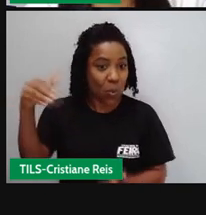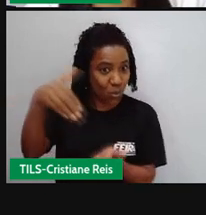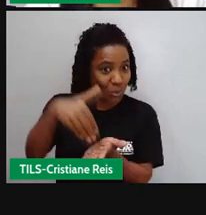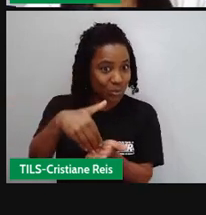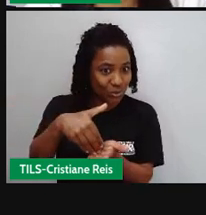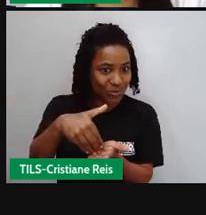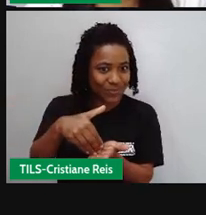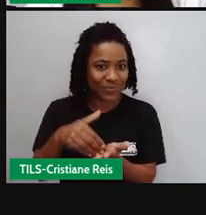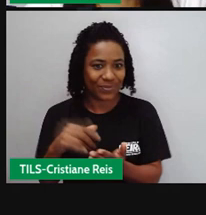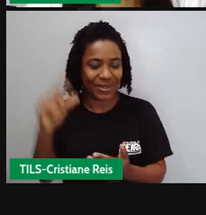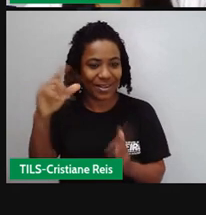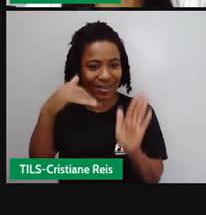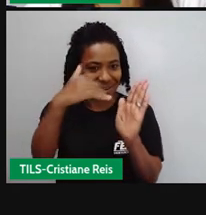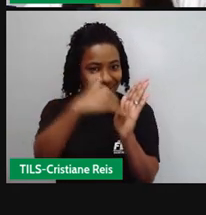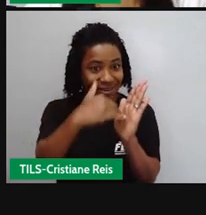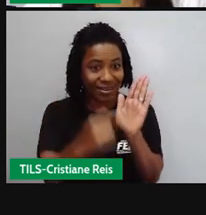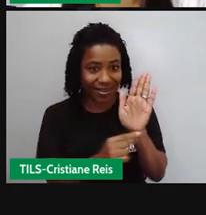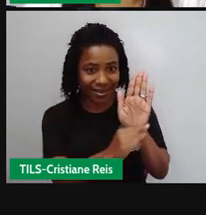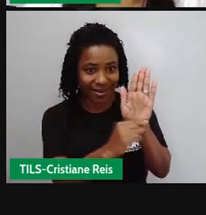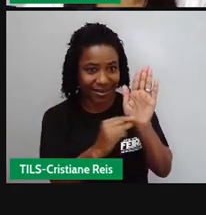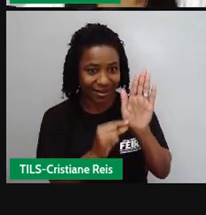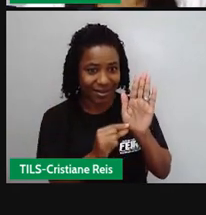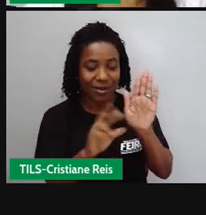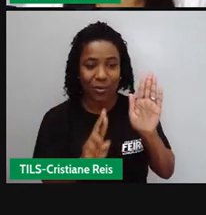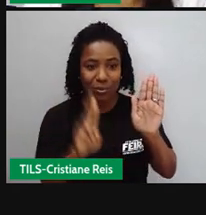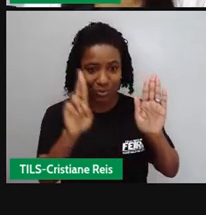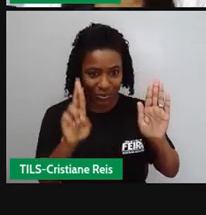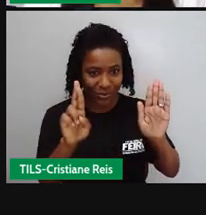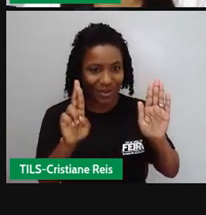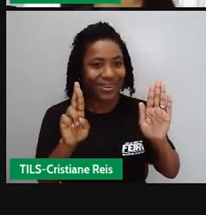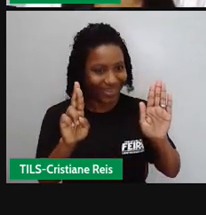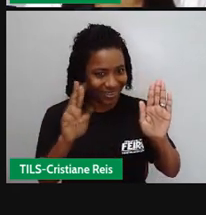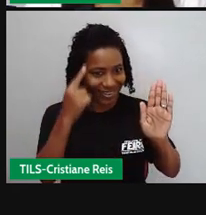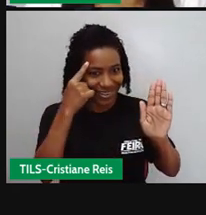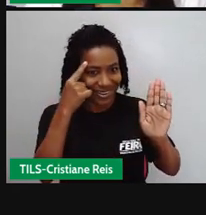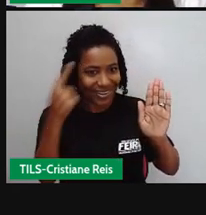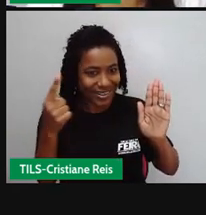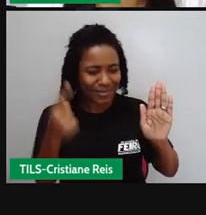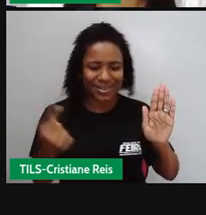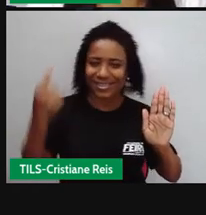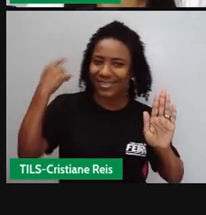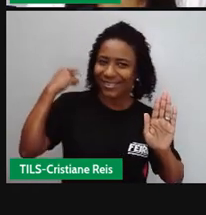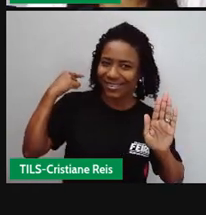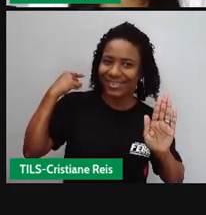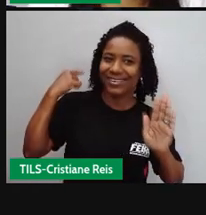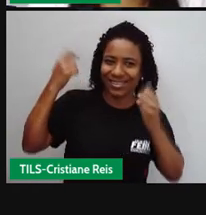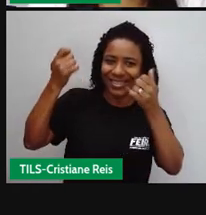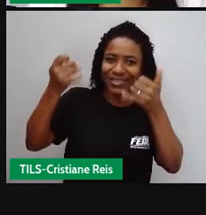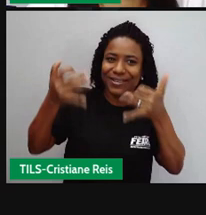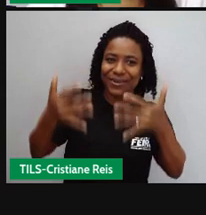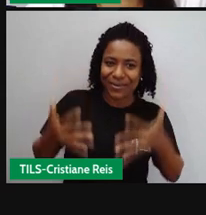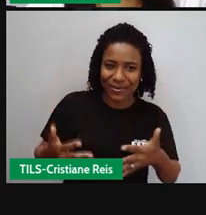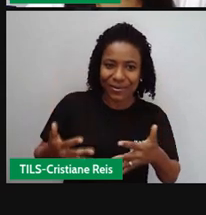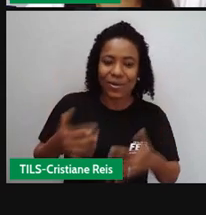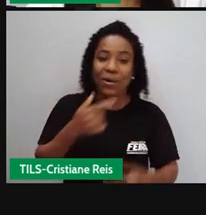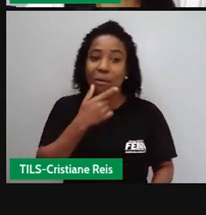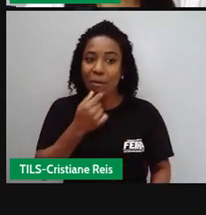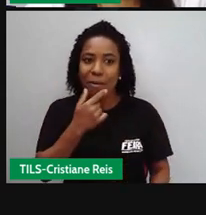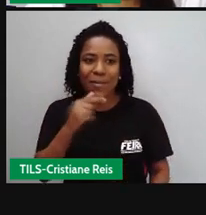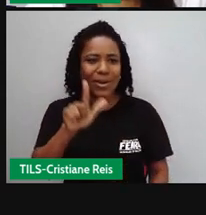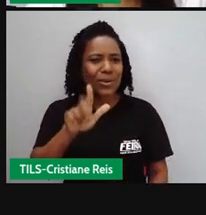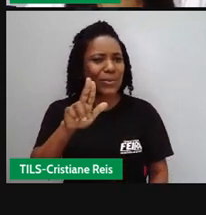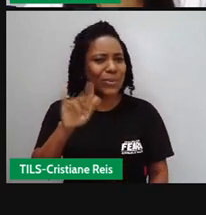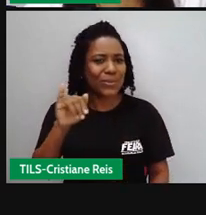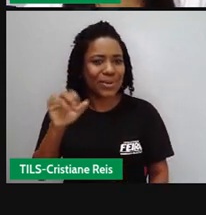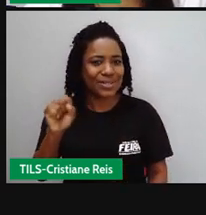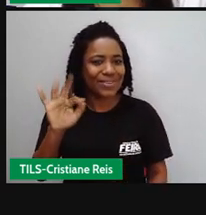Luiz Fernando Veríssimo, a gente já fez a leitura, né, na aula anterior de uma crônica escrita por ele, que foi a